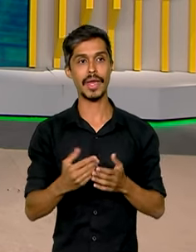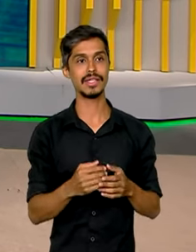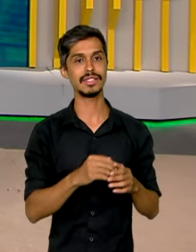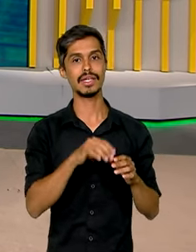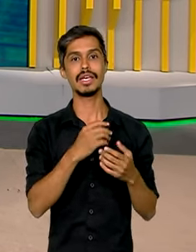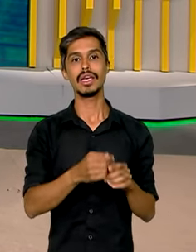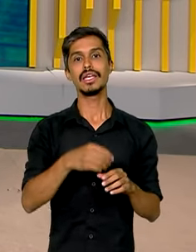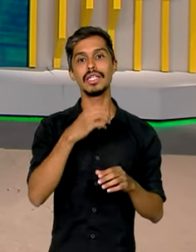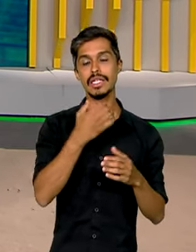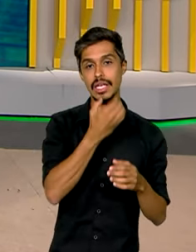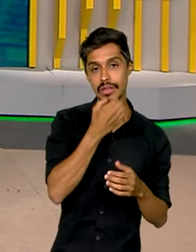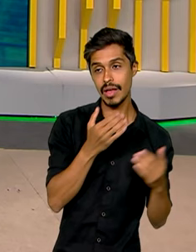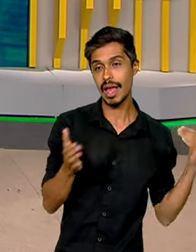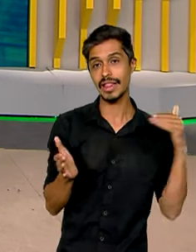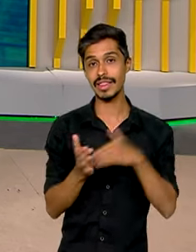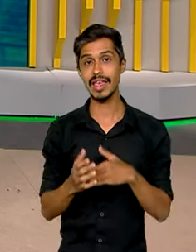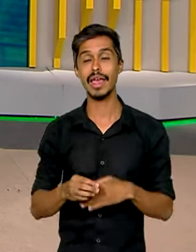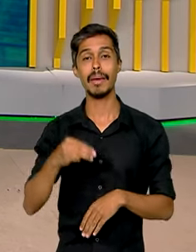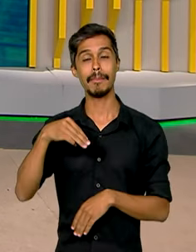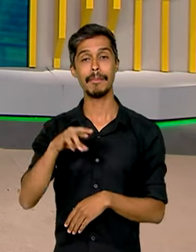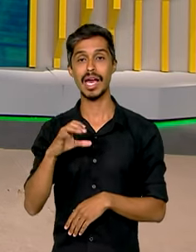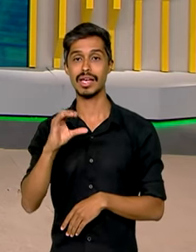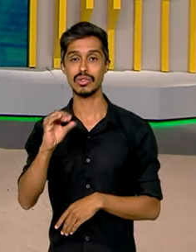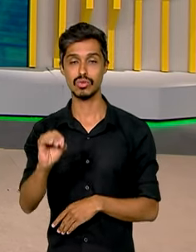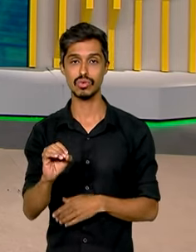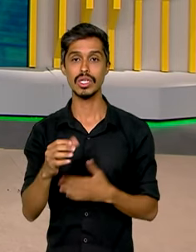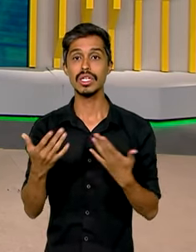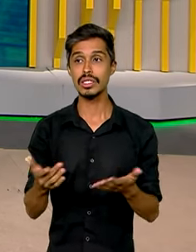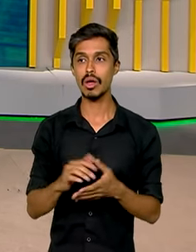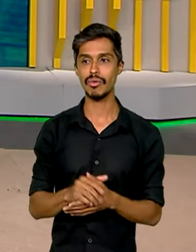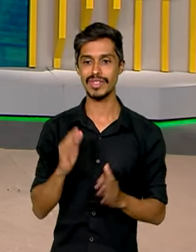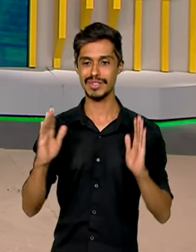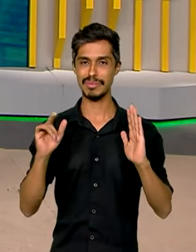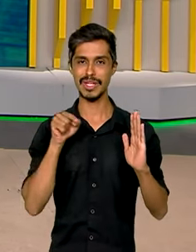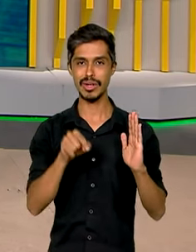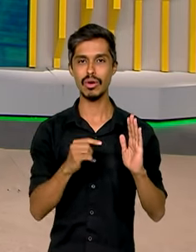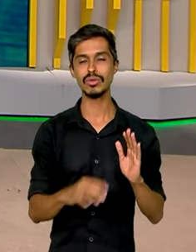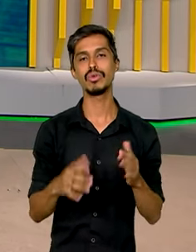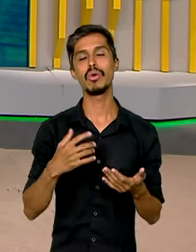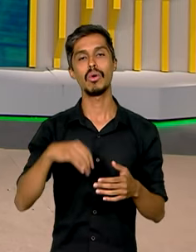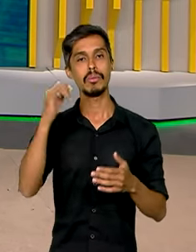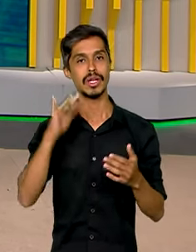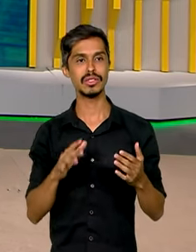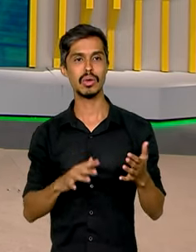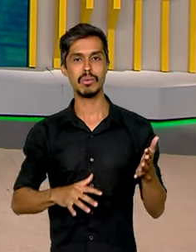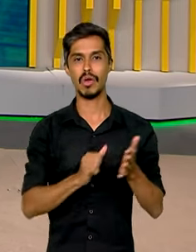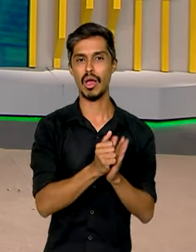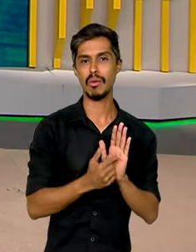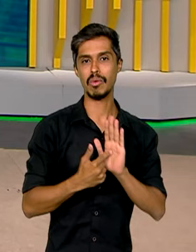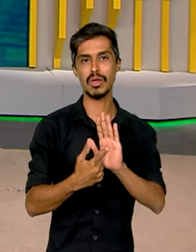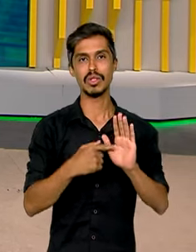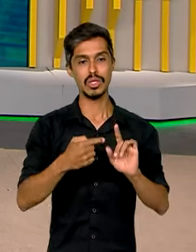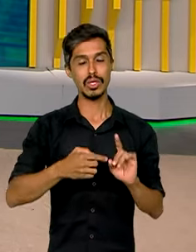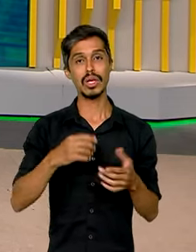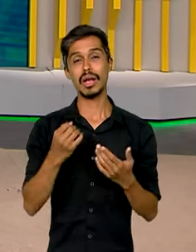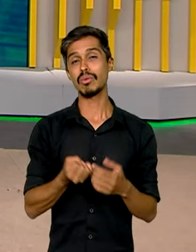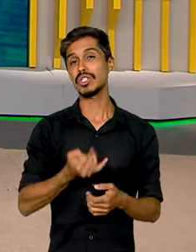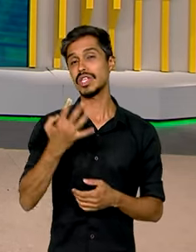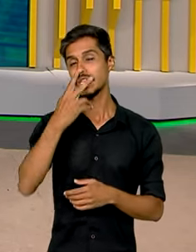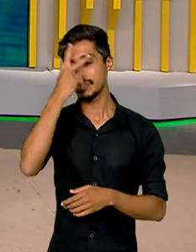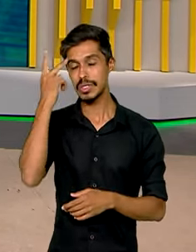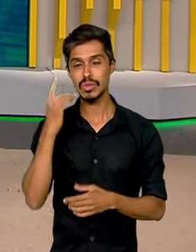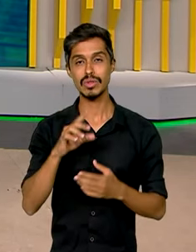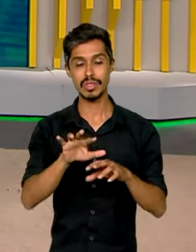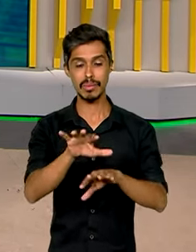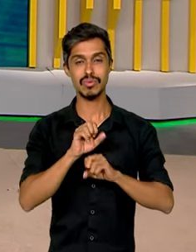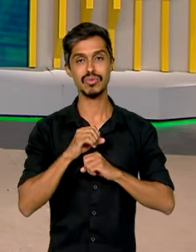segue até o mês de março. É também nesta época do ano que o país registra um aumento significativo nos casos de dengue. Pois